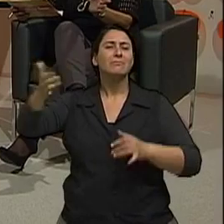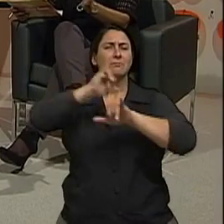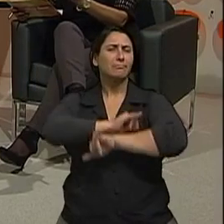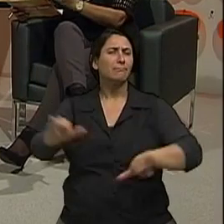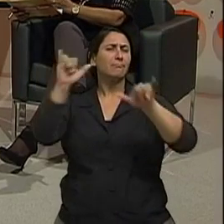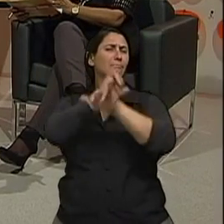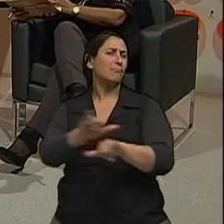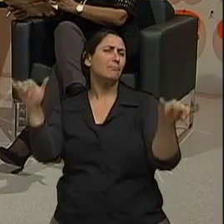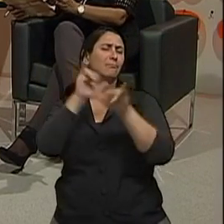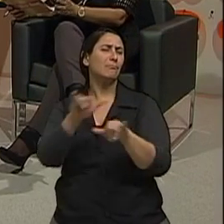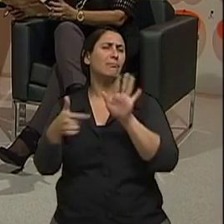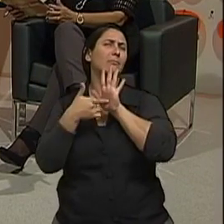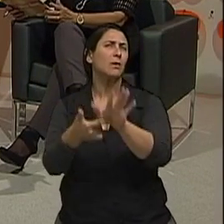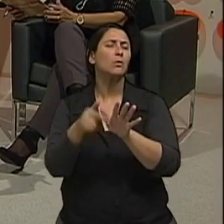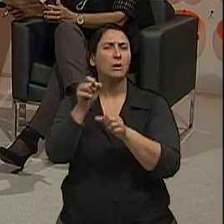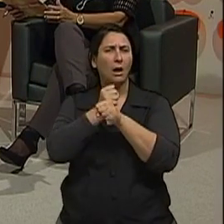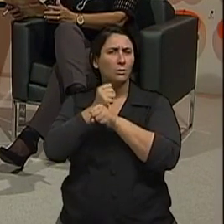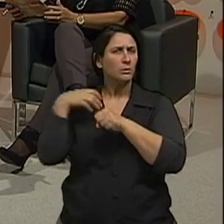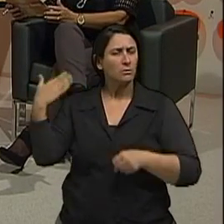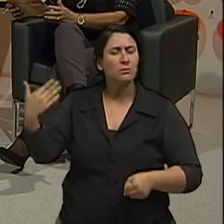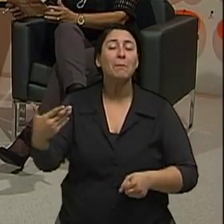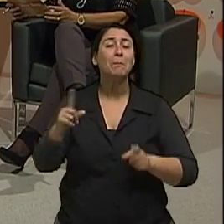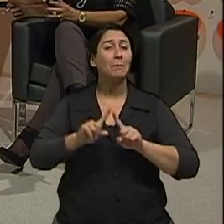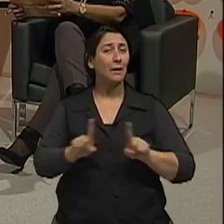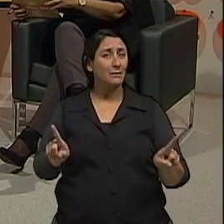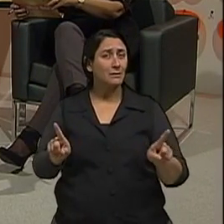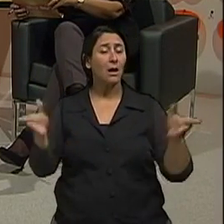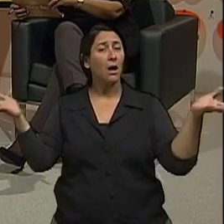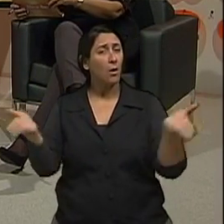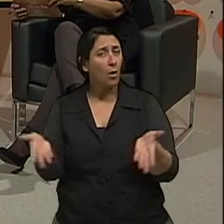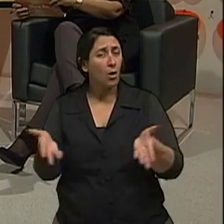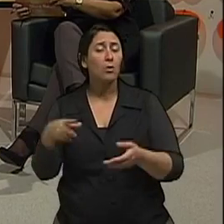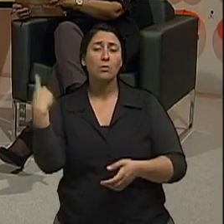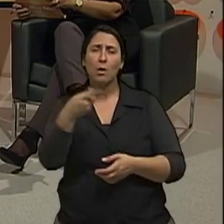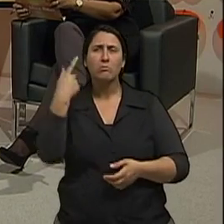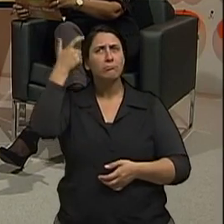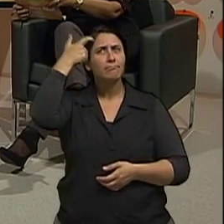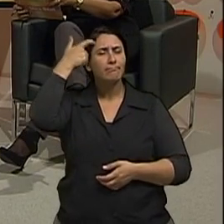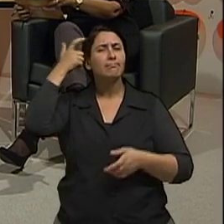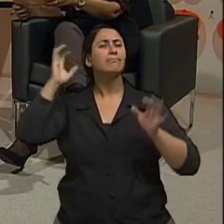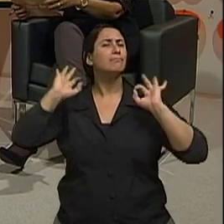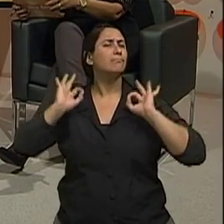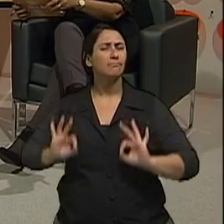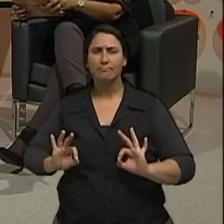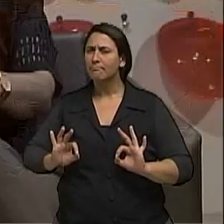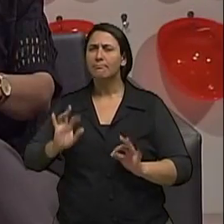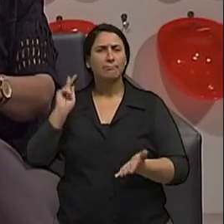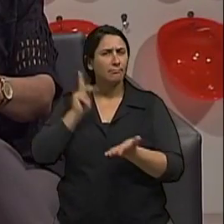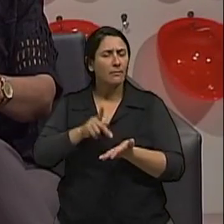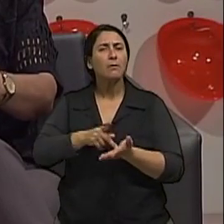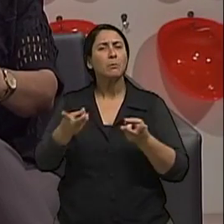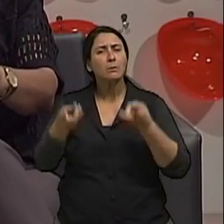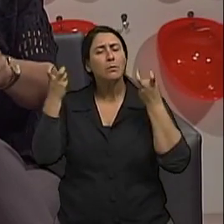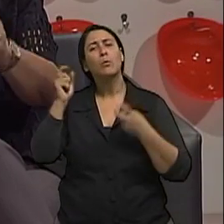como se vinha tratando, né, de uns anos para cá, né, doutor? Mas agora que o nosso cérebro realmente pode ter esse